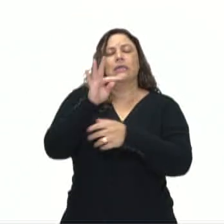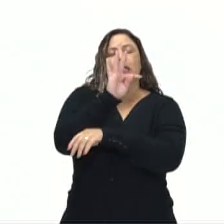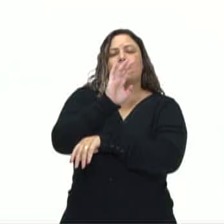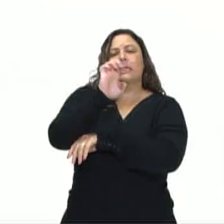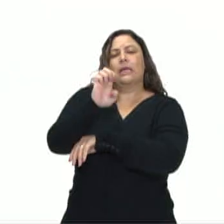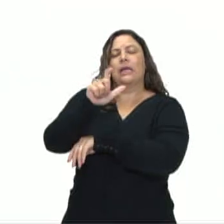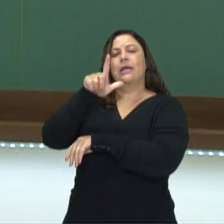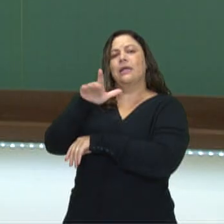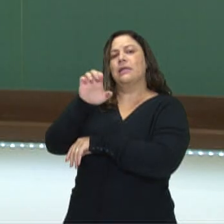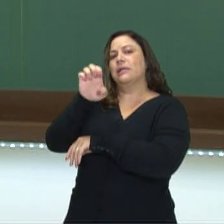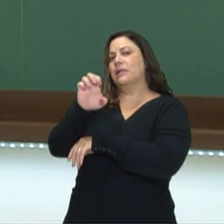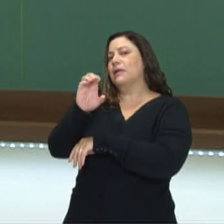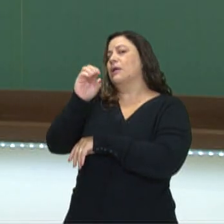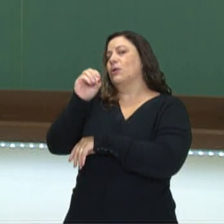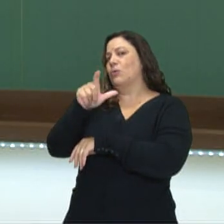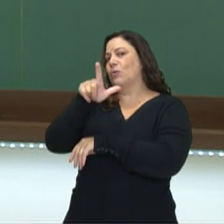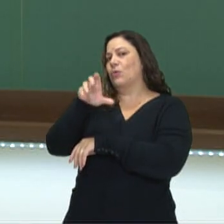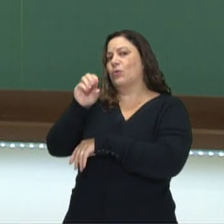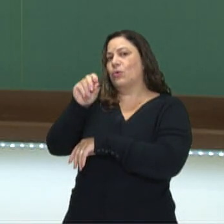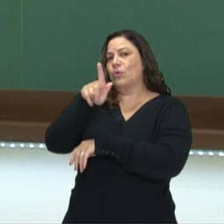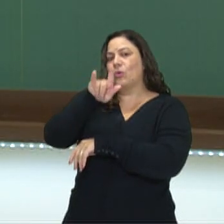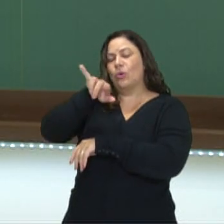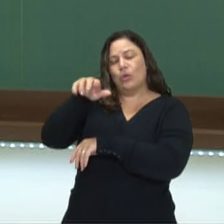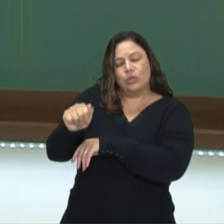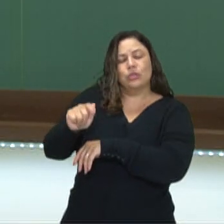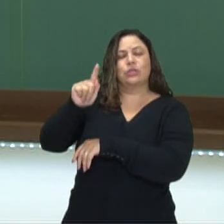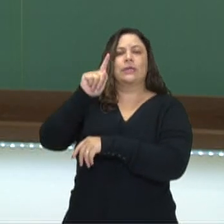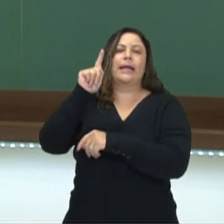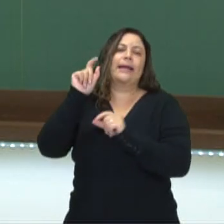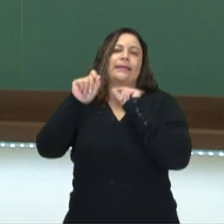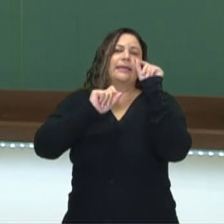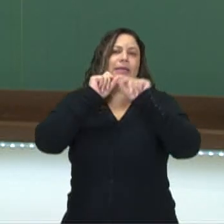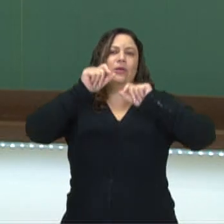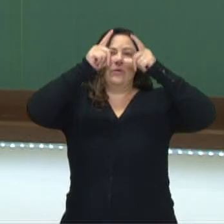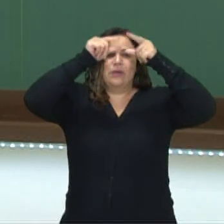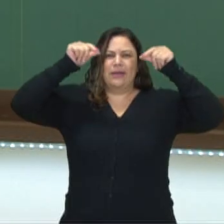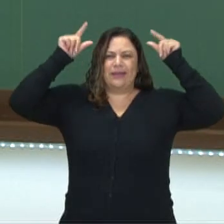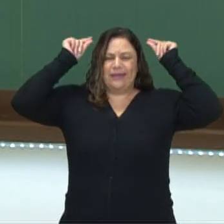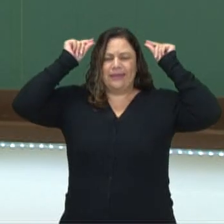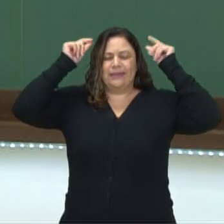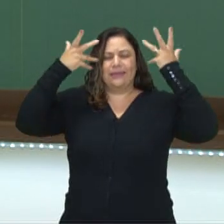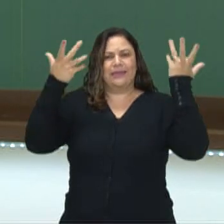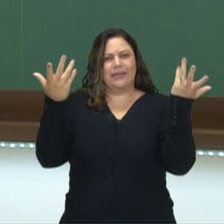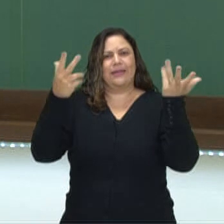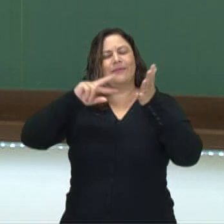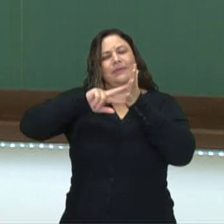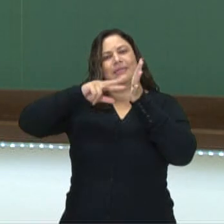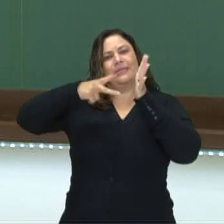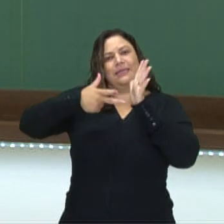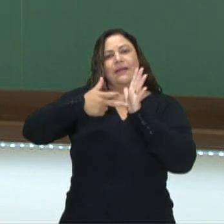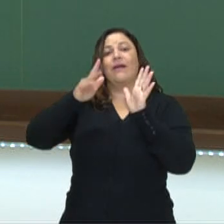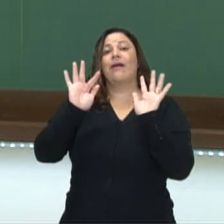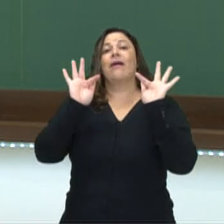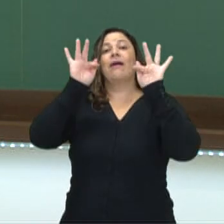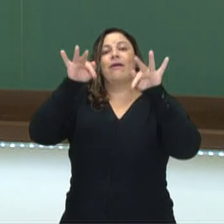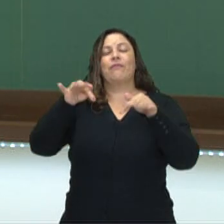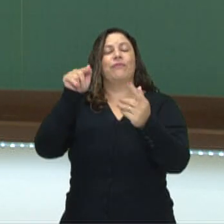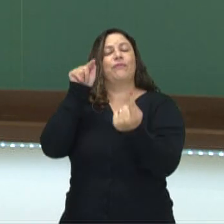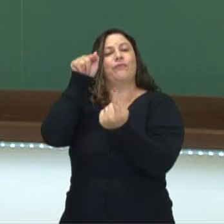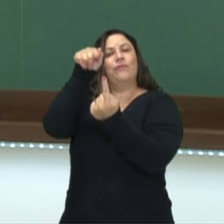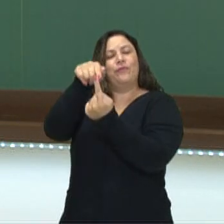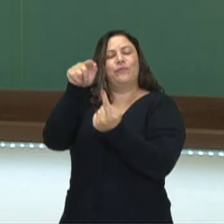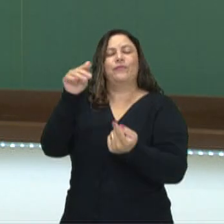Ela se preocupa com o telos, que em grego significa finalidade. O livro essencial para entender